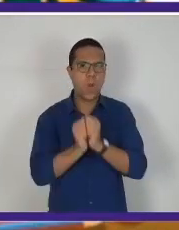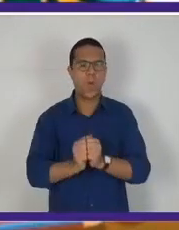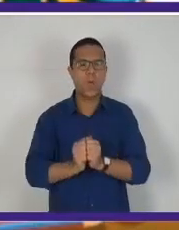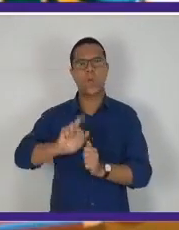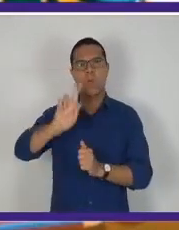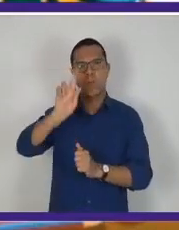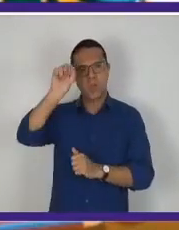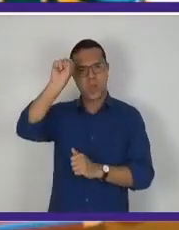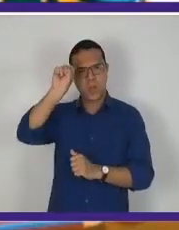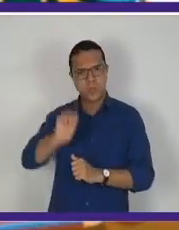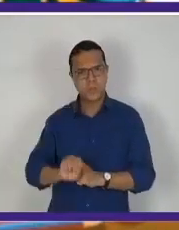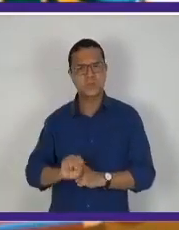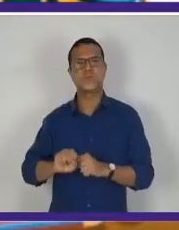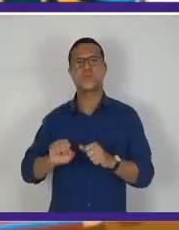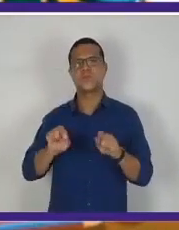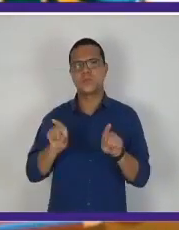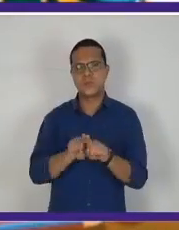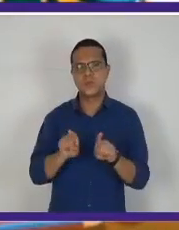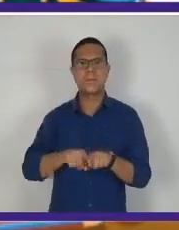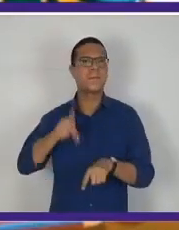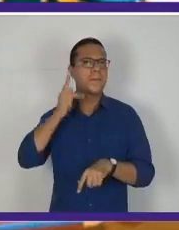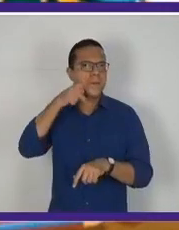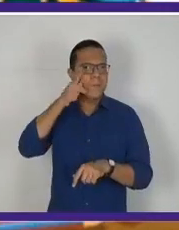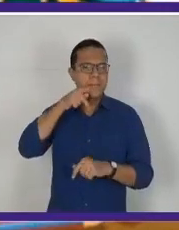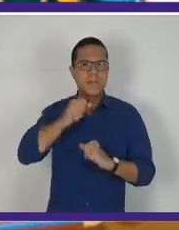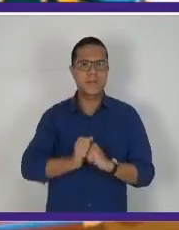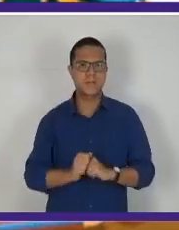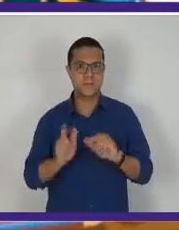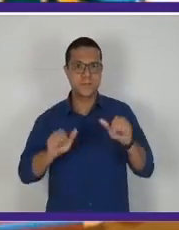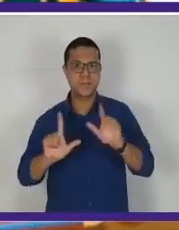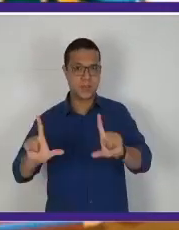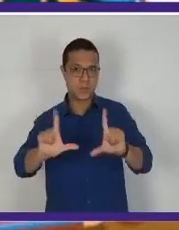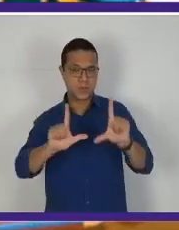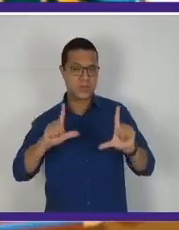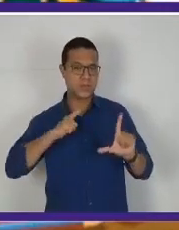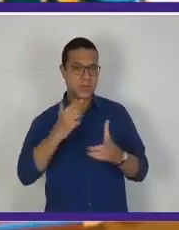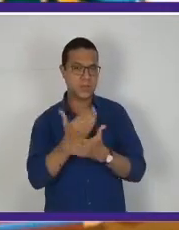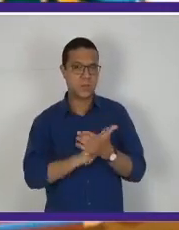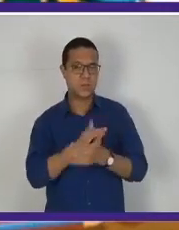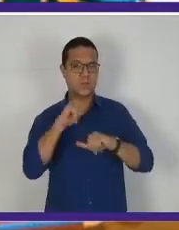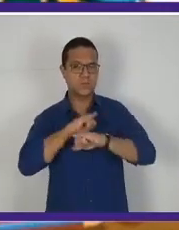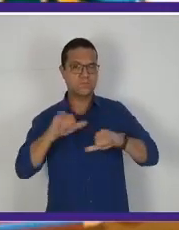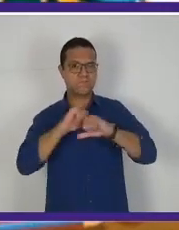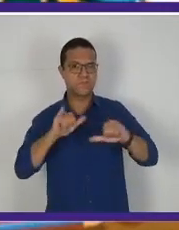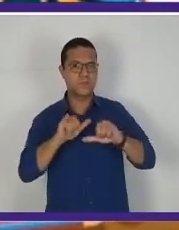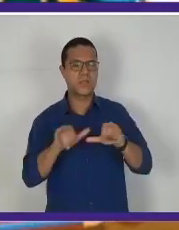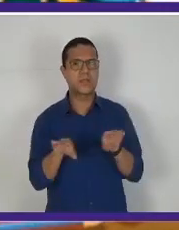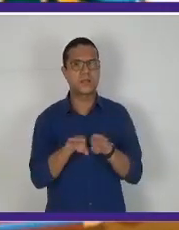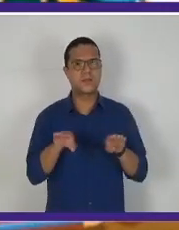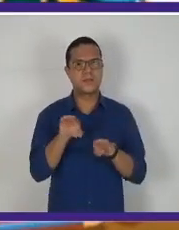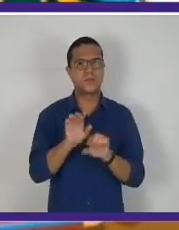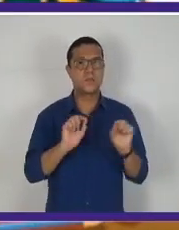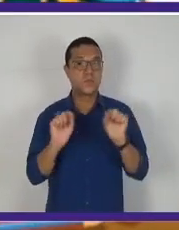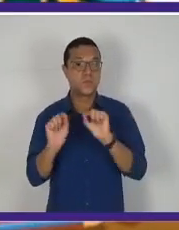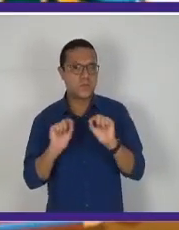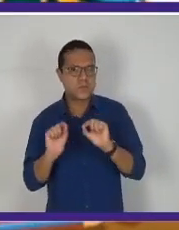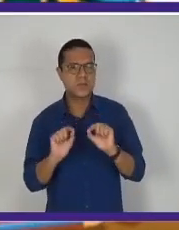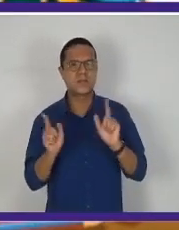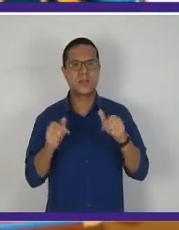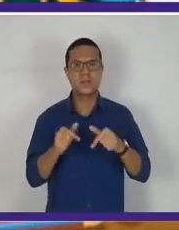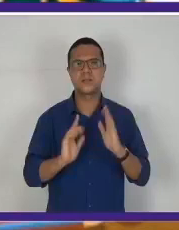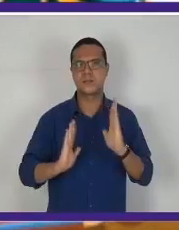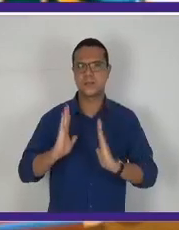e a Paraíba. Aqui nesse slide, você tem algumas informações acerca do que foi